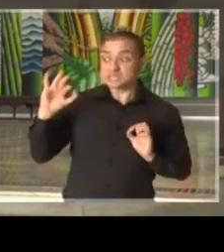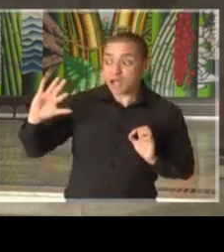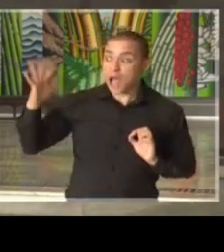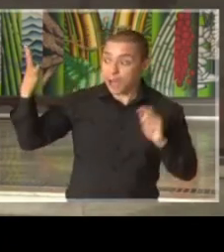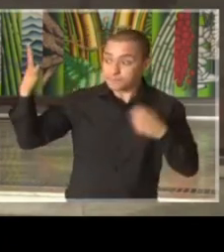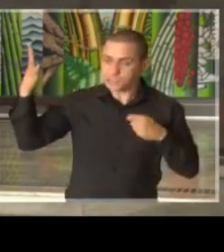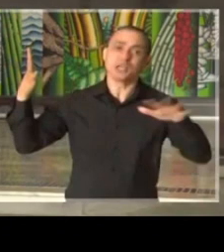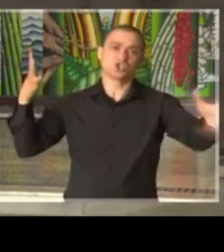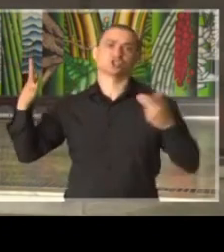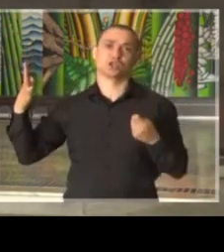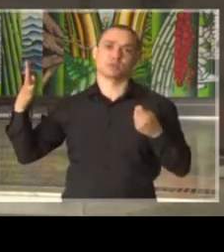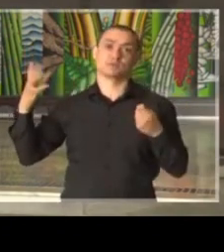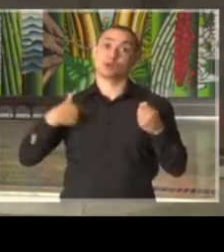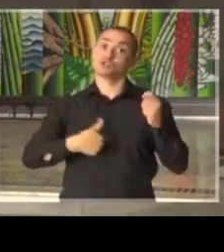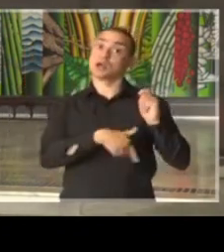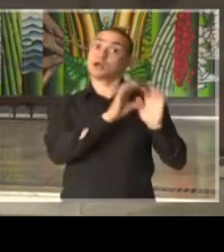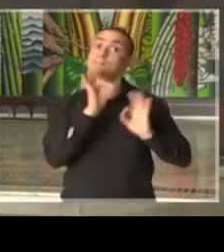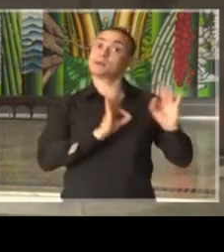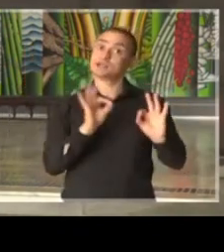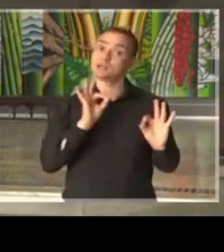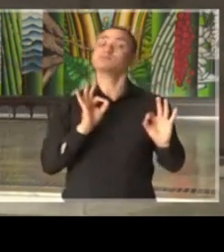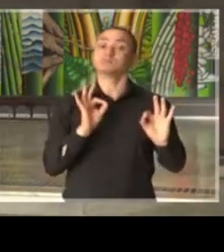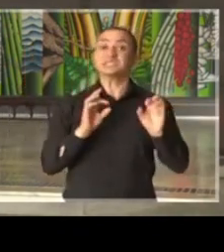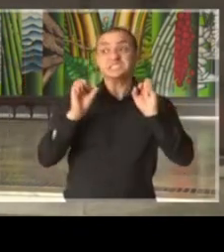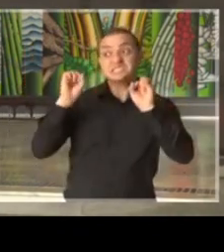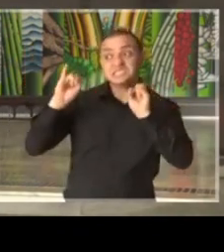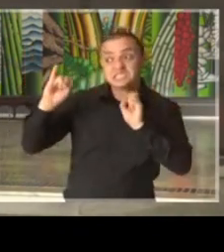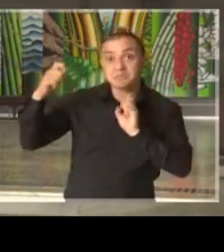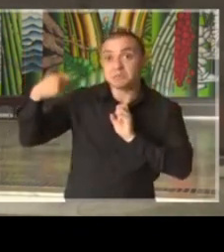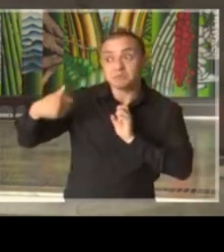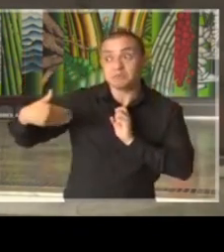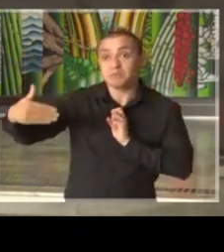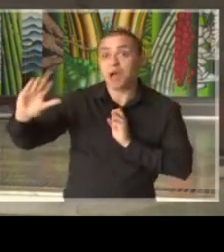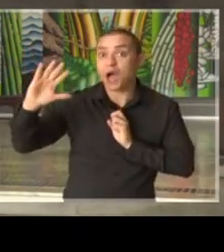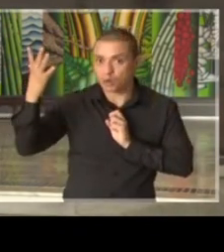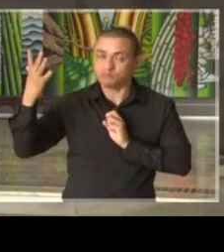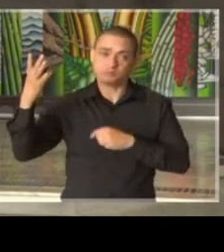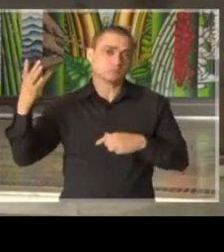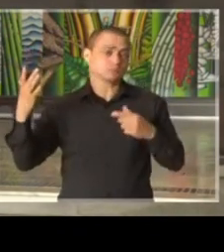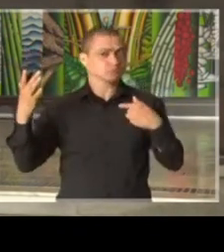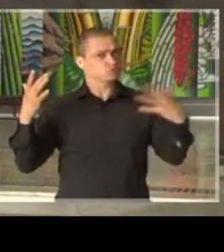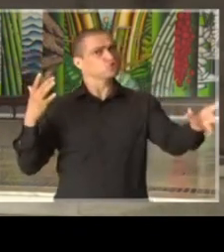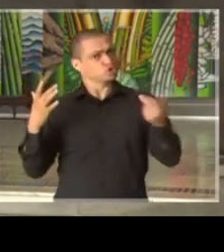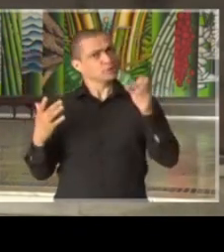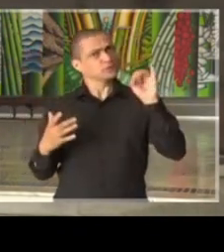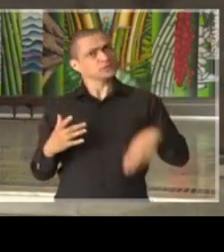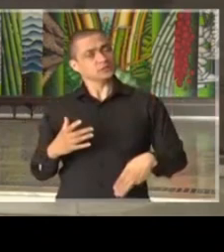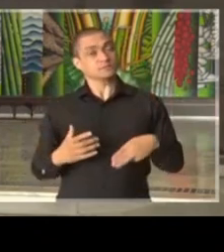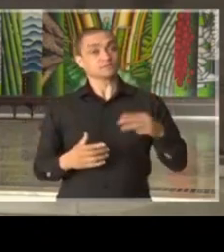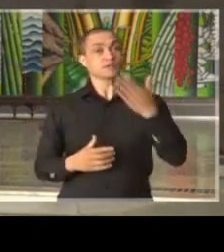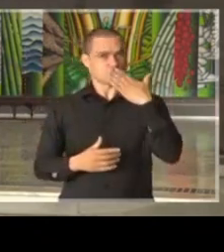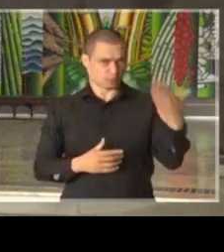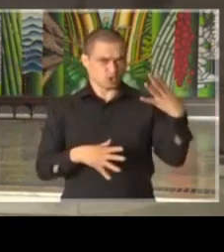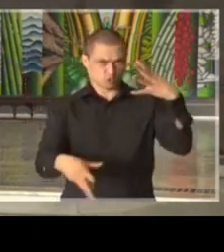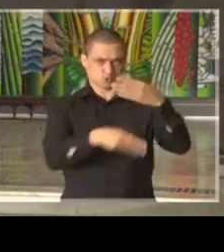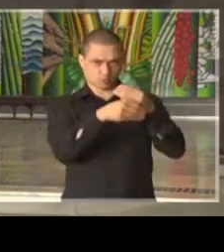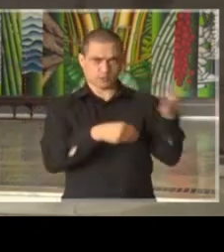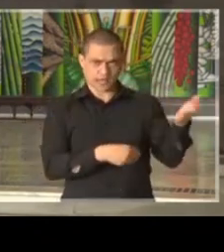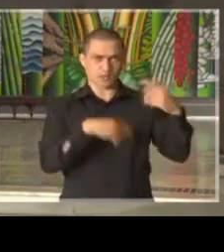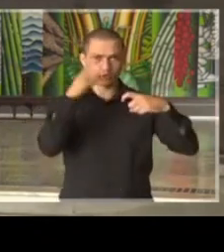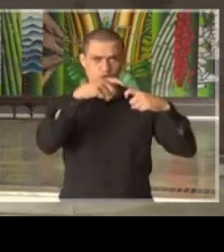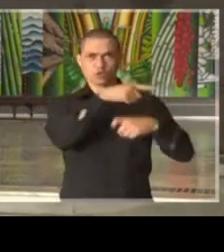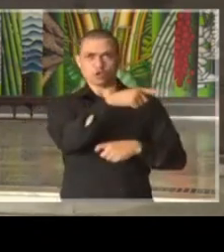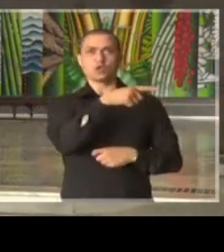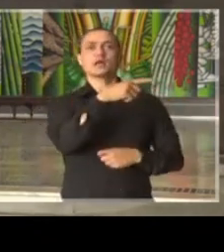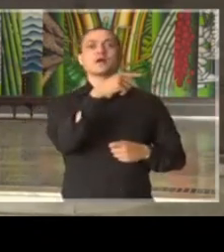circunstância. Então, se houver esta necessidade, mas eu vou pedir aos profissionais de saúde, depois o comentário também do Bruno